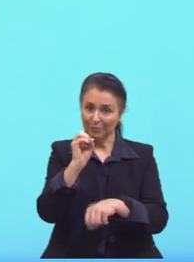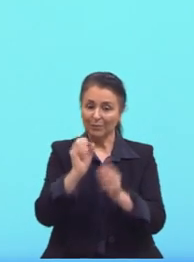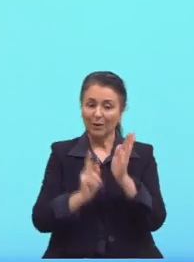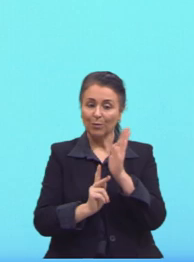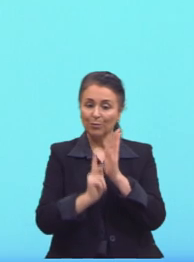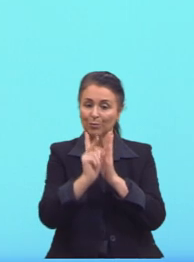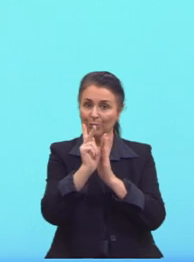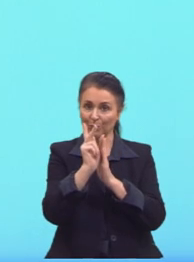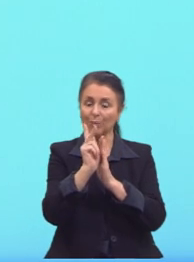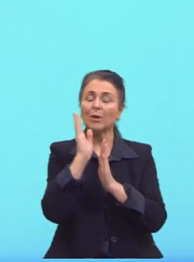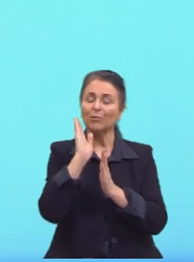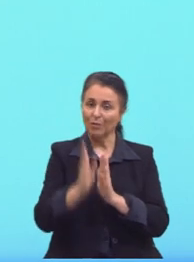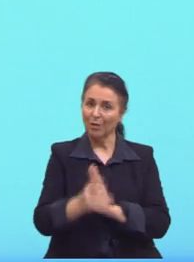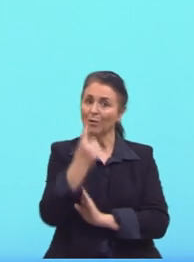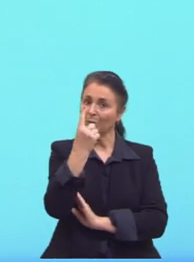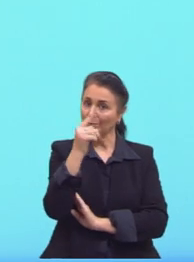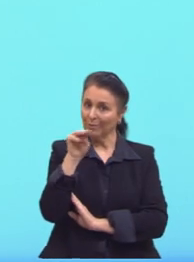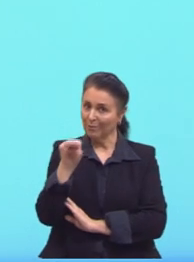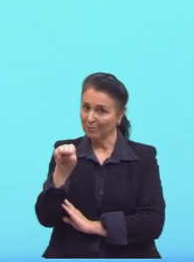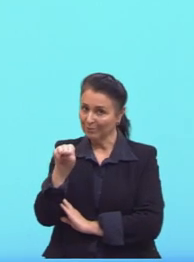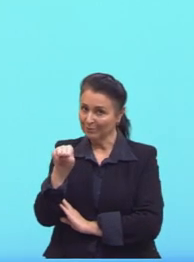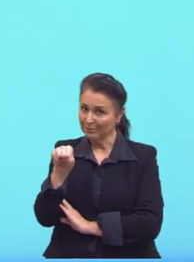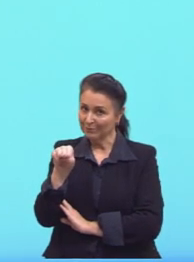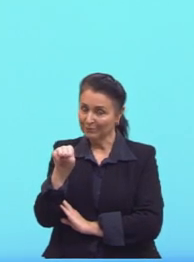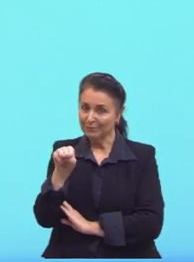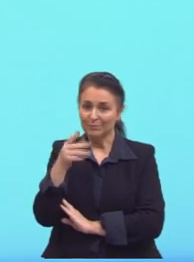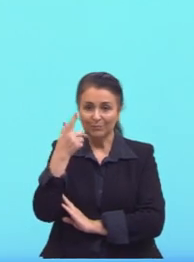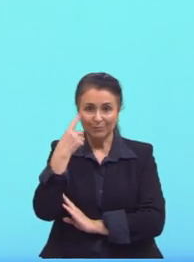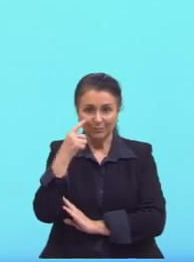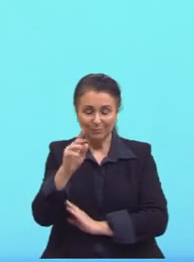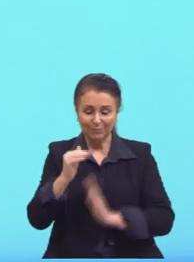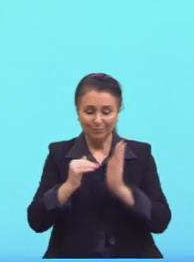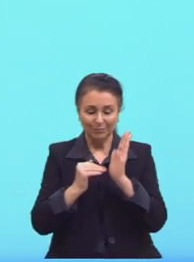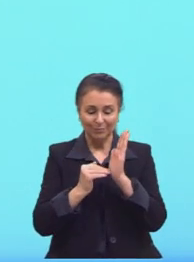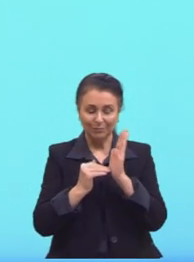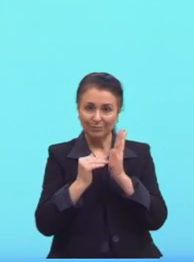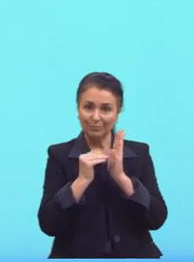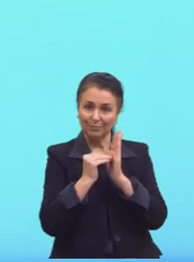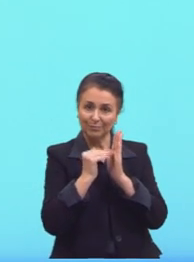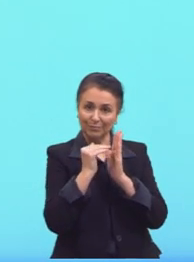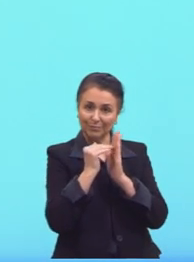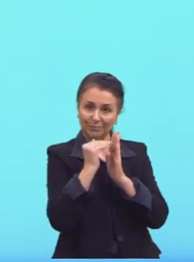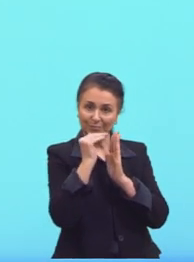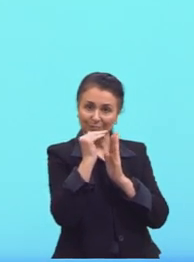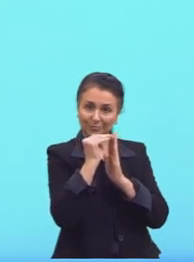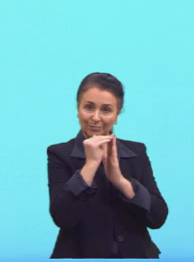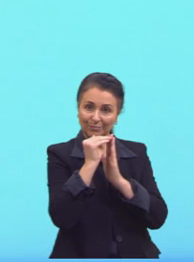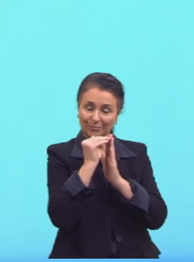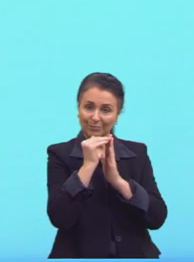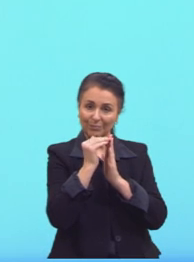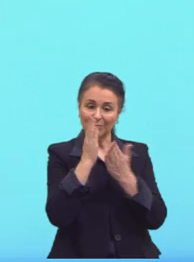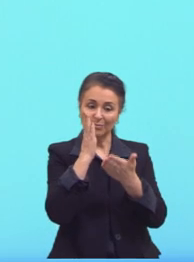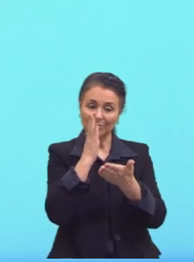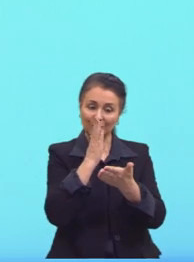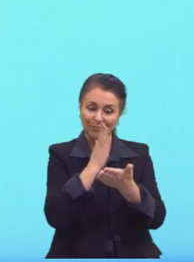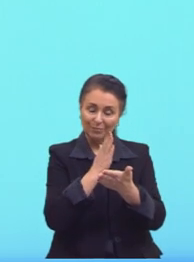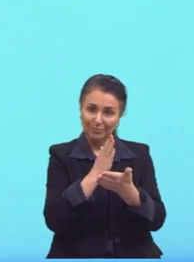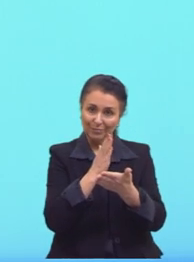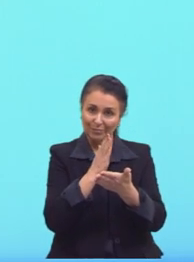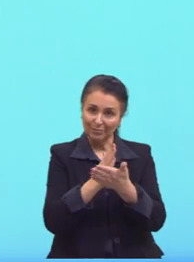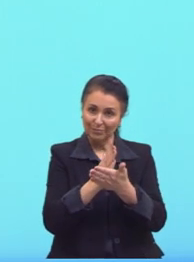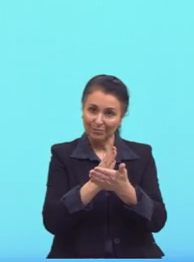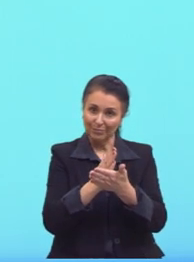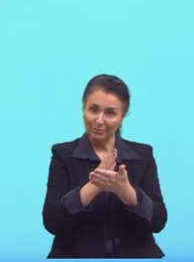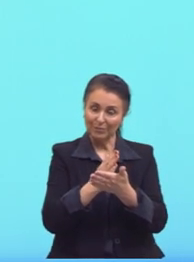é de um metro. E aqui a gente consegue ver que os intervalos, eles estão crescendo de meio em meio, né? Zero,